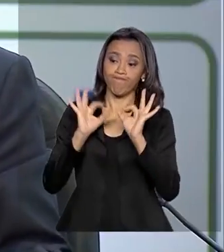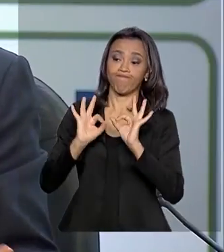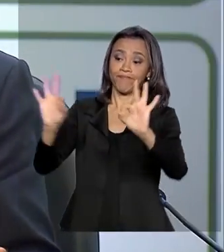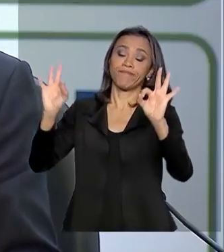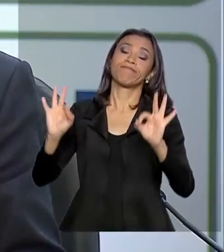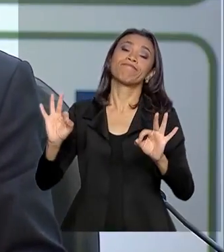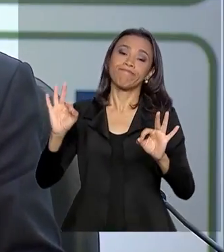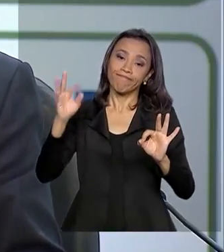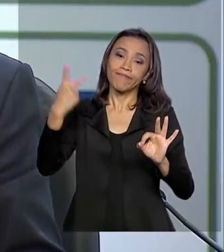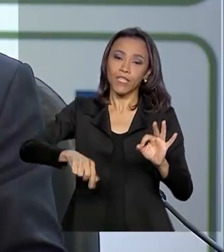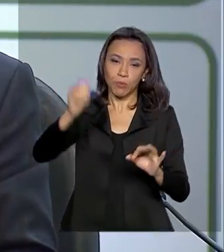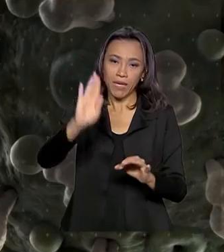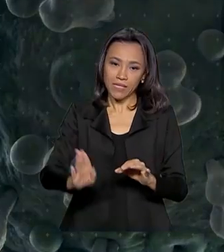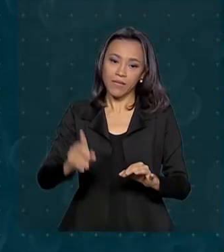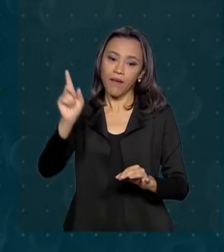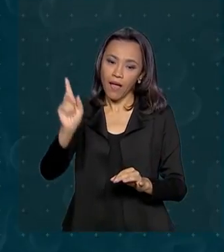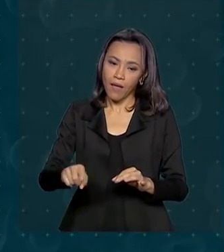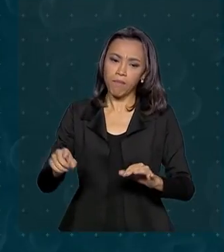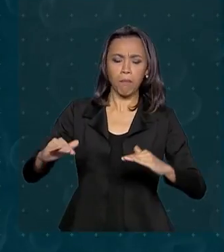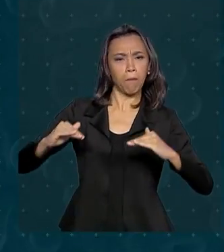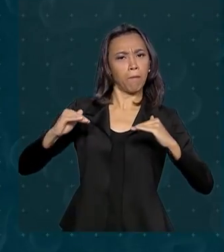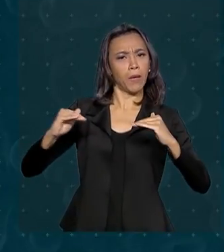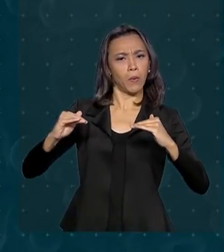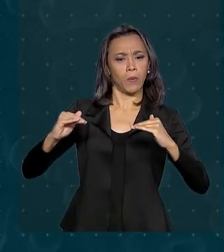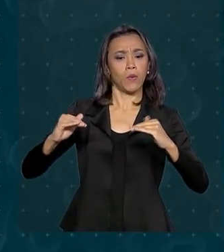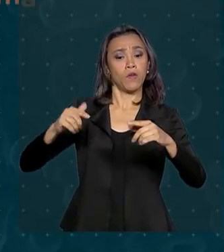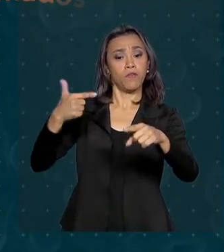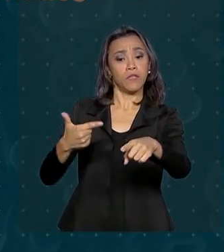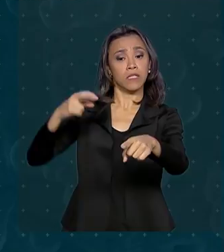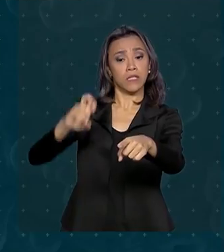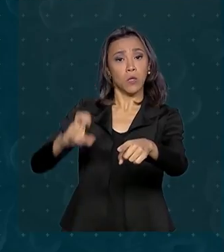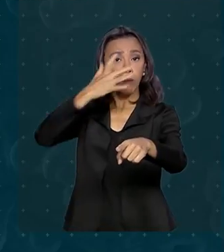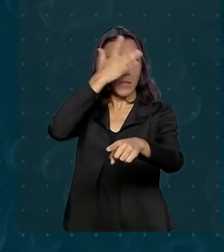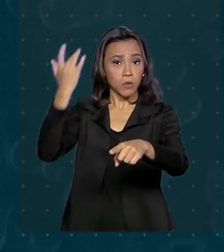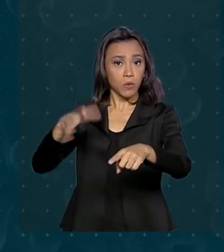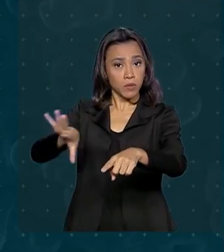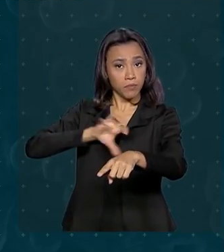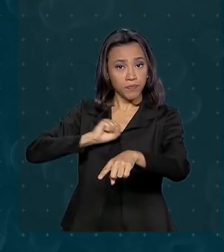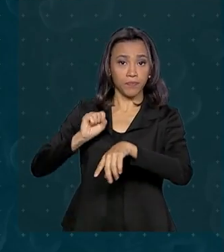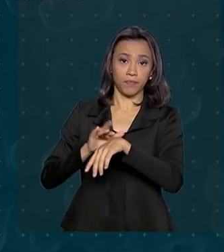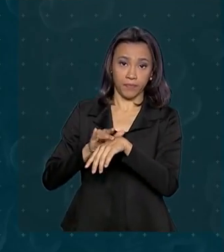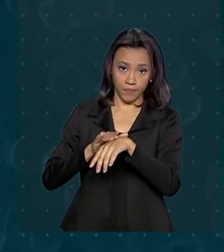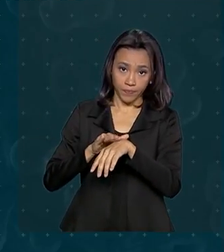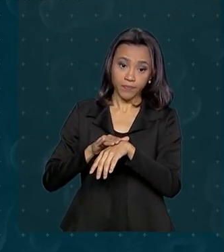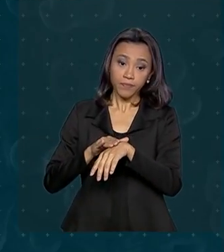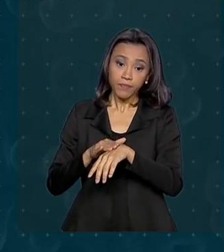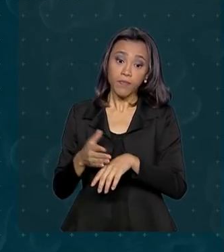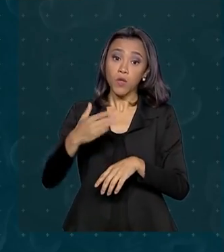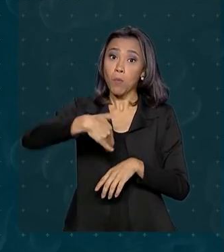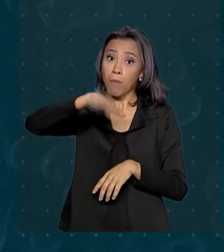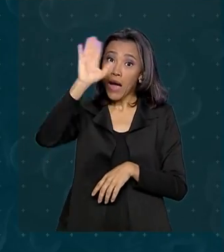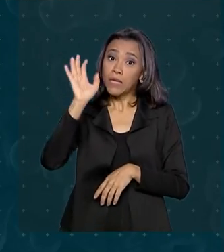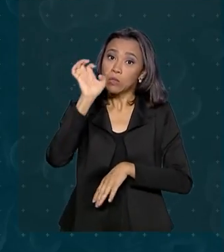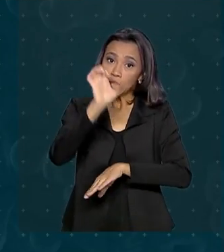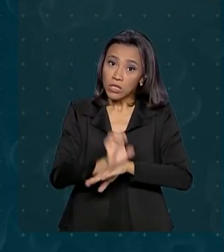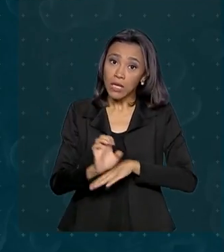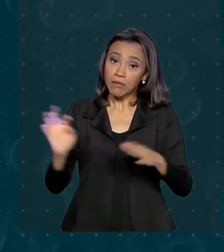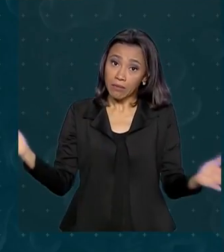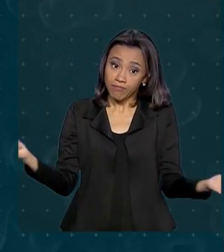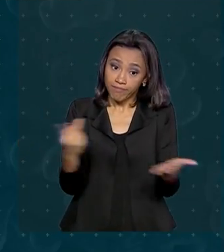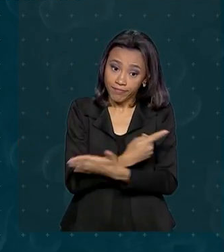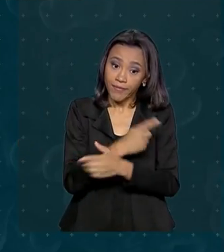do novo coronavírus no Brasil está estável, com 25 pessoas contaminadas. O estado com o maior número de casos